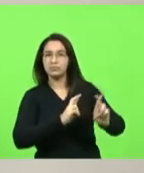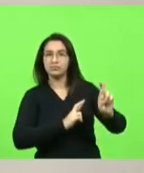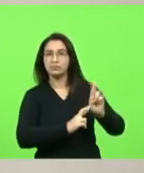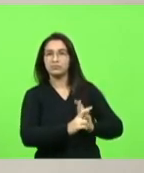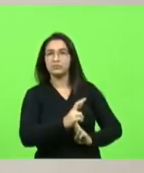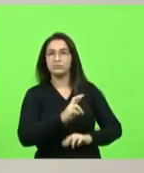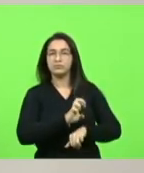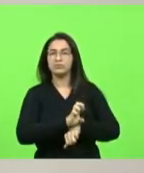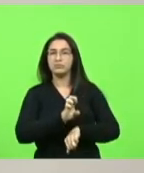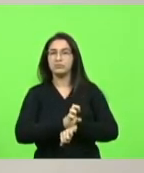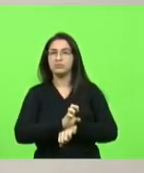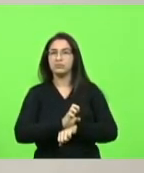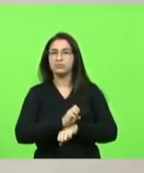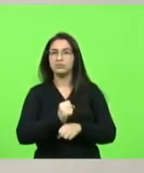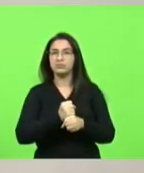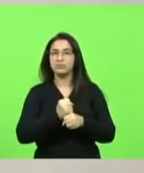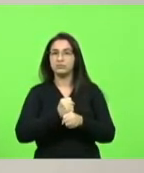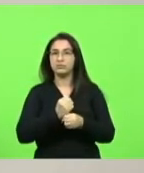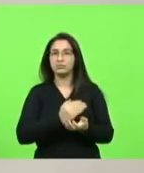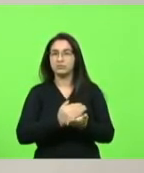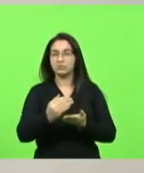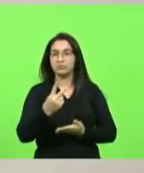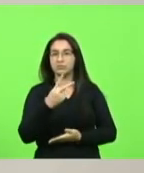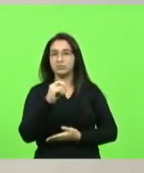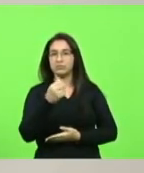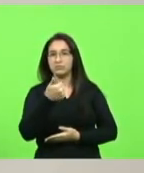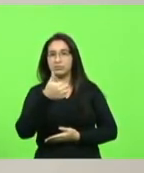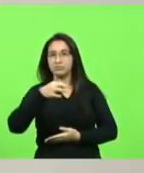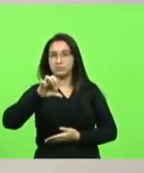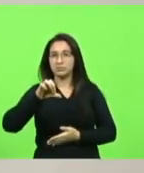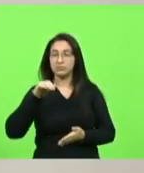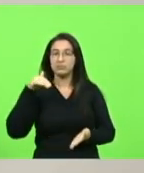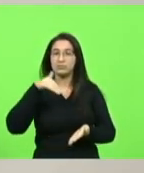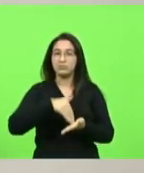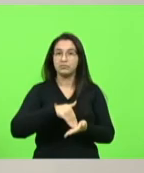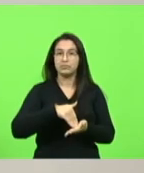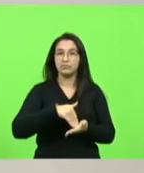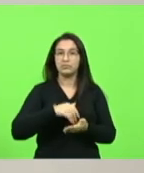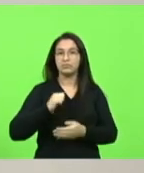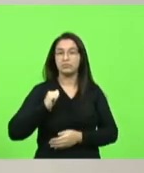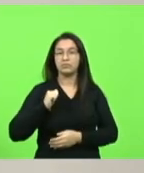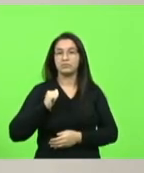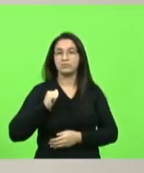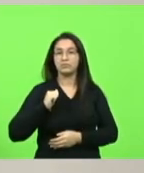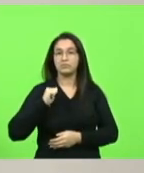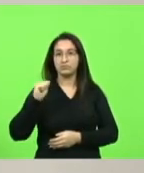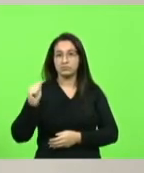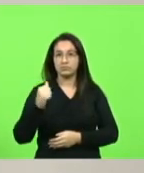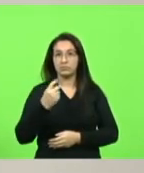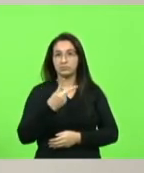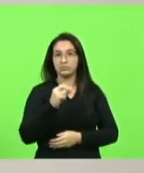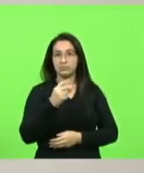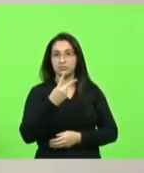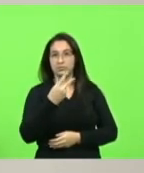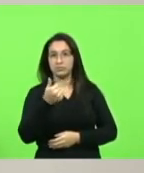desde o ano 2019 até abril de 2021 em discussão